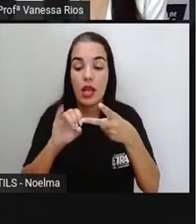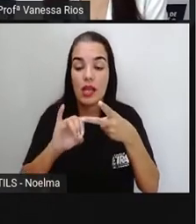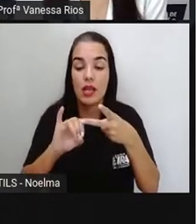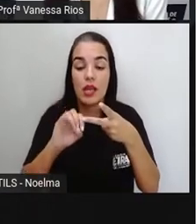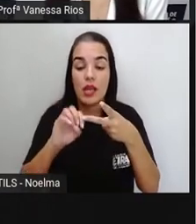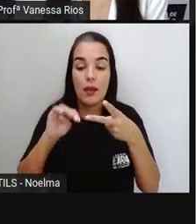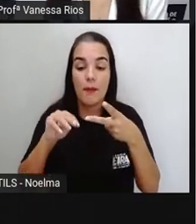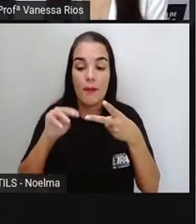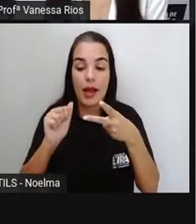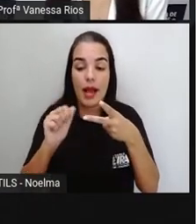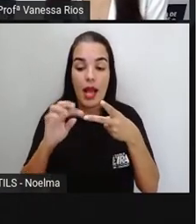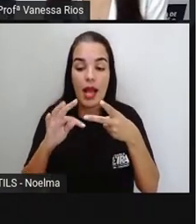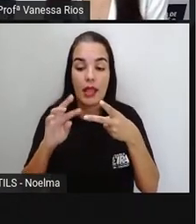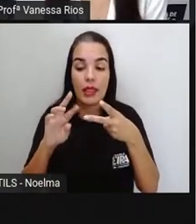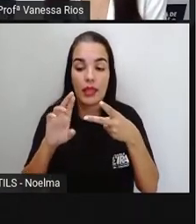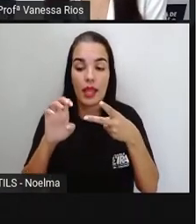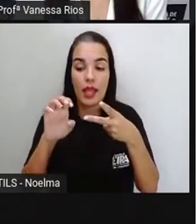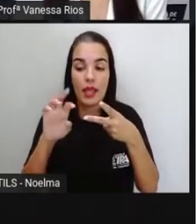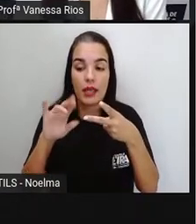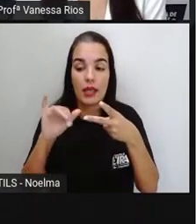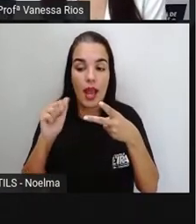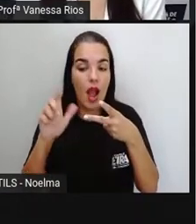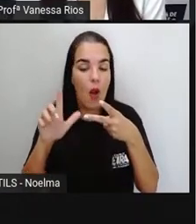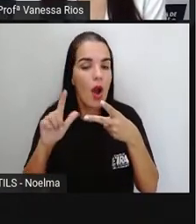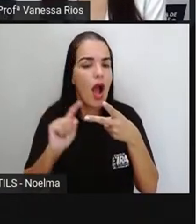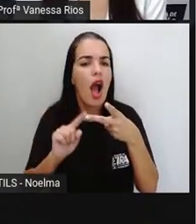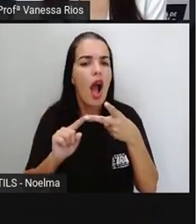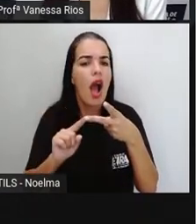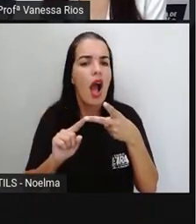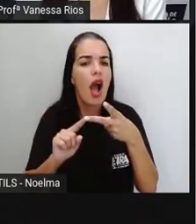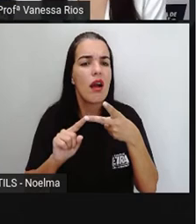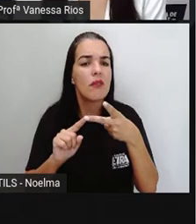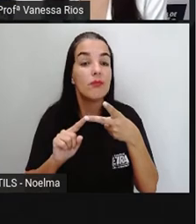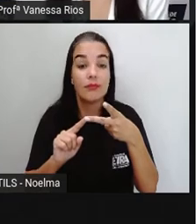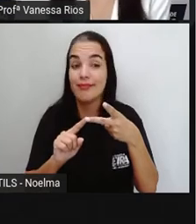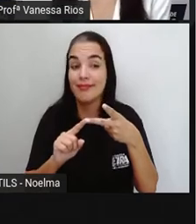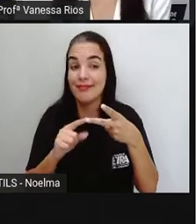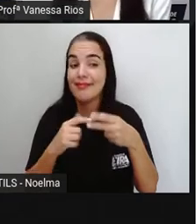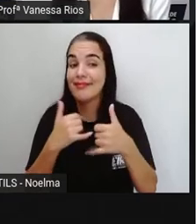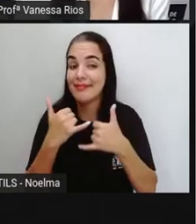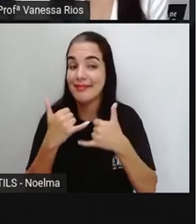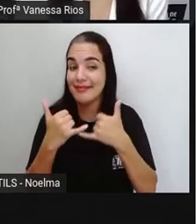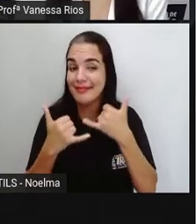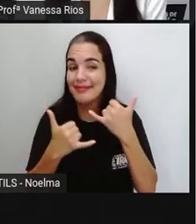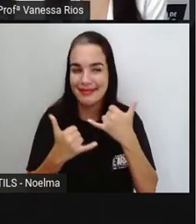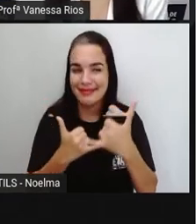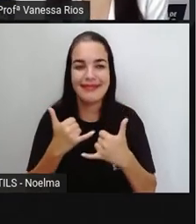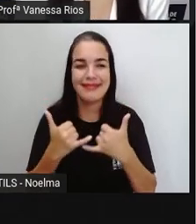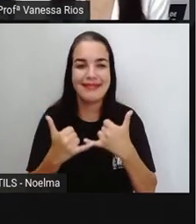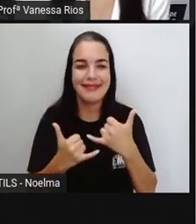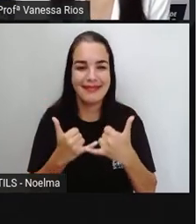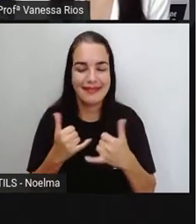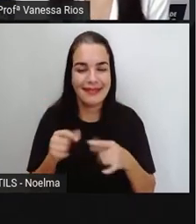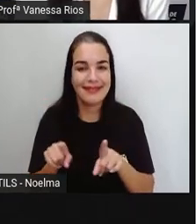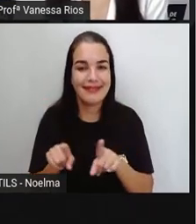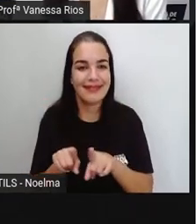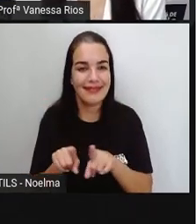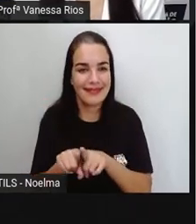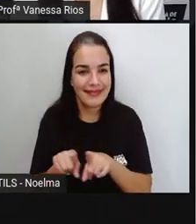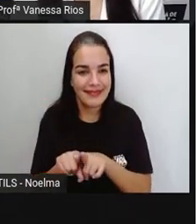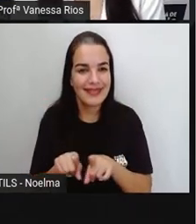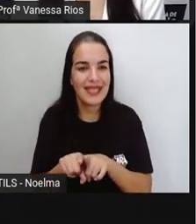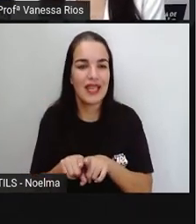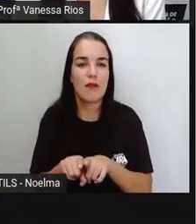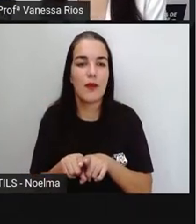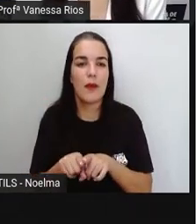costumes também, né? Como hábitos, como manifestações, né? Como ações que são desenvolvidas pelas